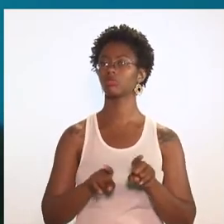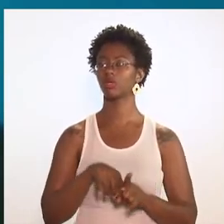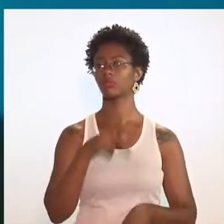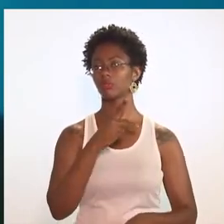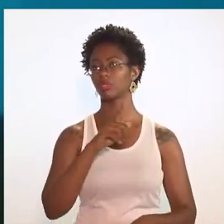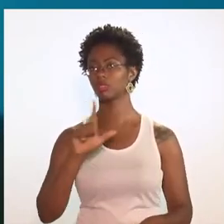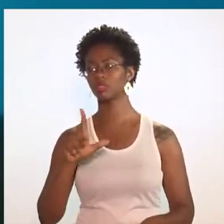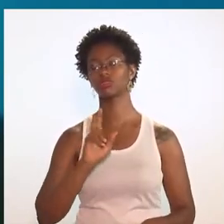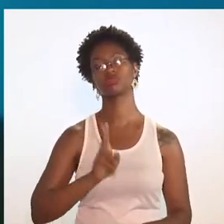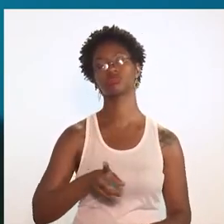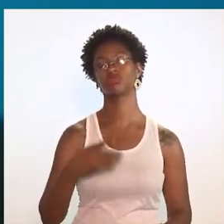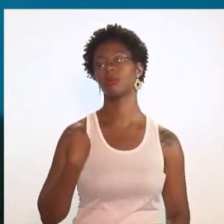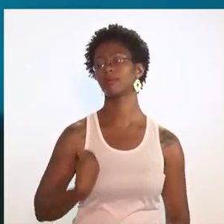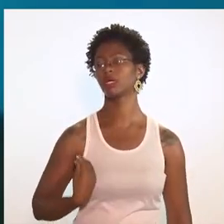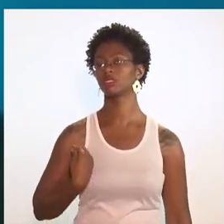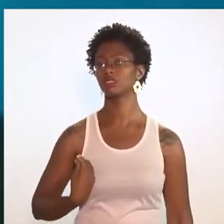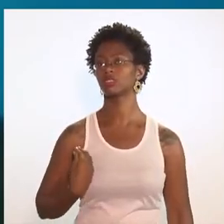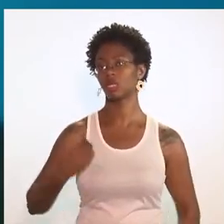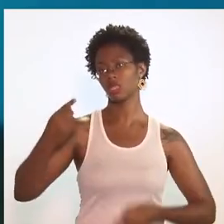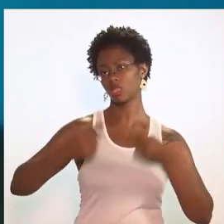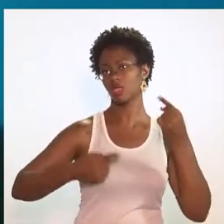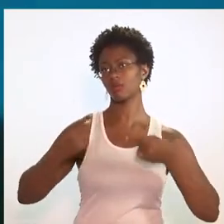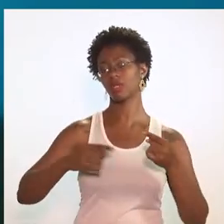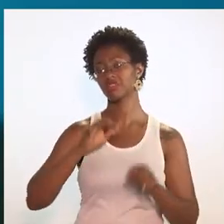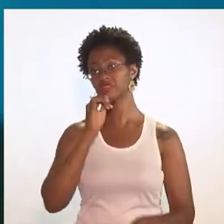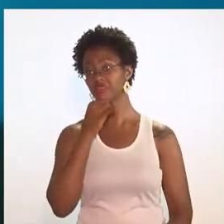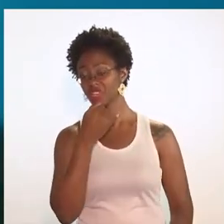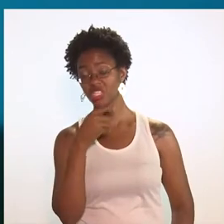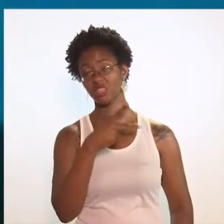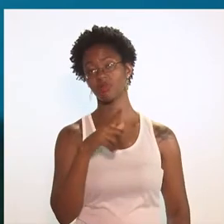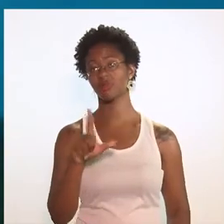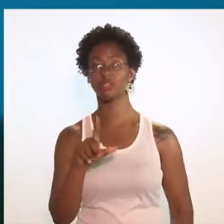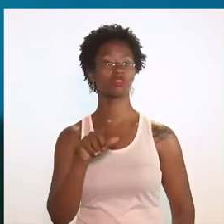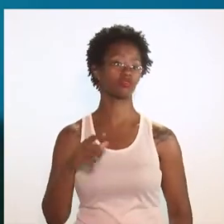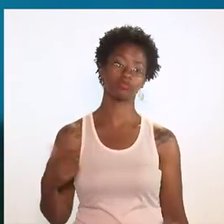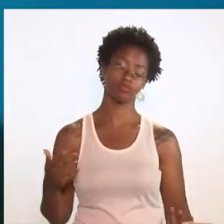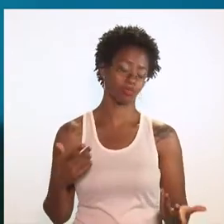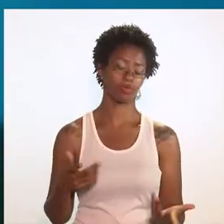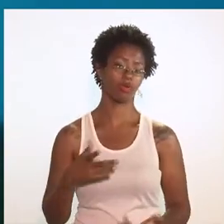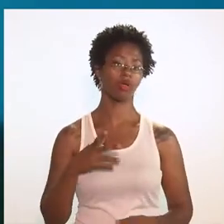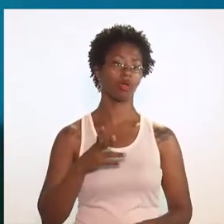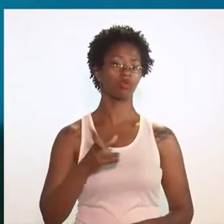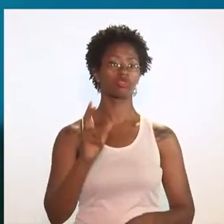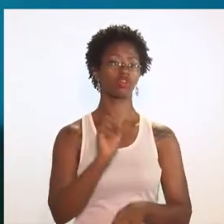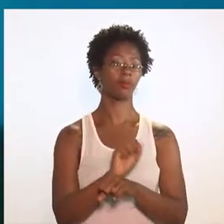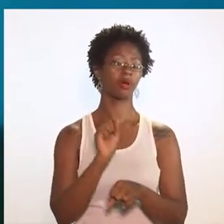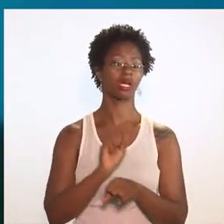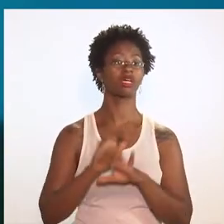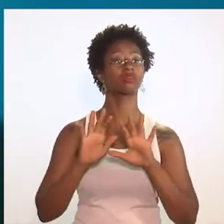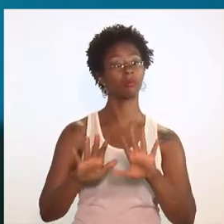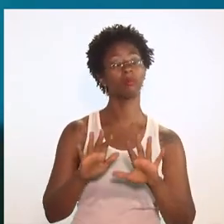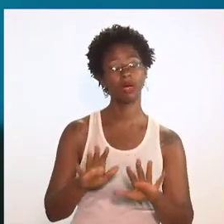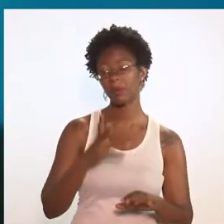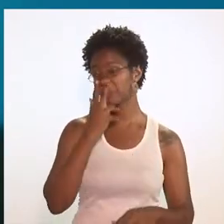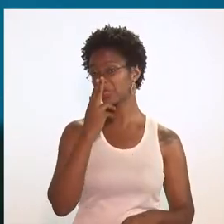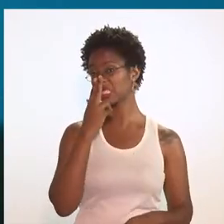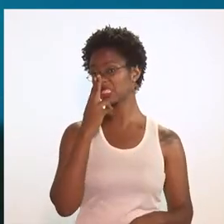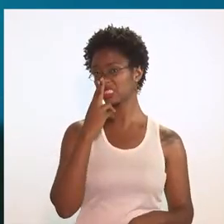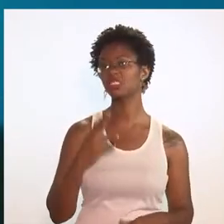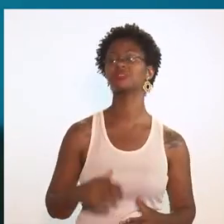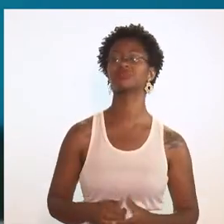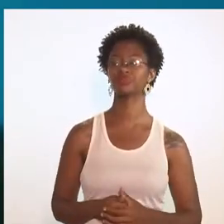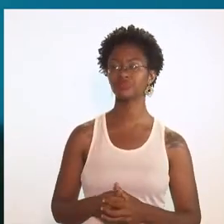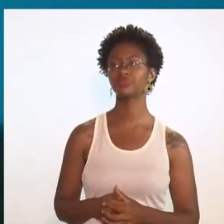E, bom, e o projeto de lei, a gente segue participando muito de muitos debates. Infelizmente, esse projeto de lei não está tramitando, mas ele nos